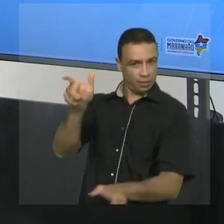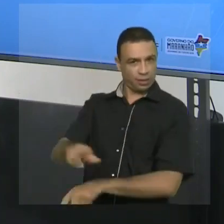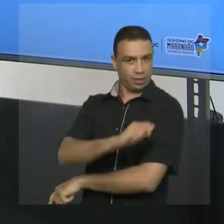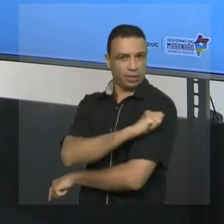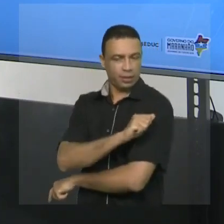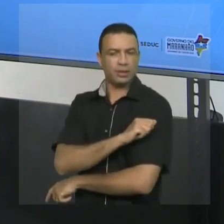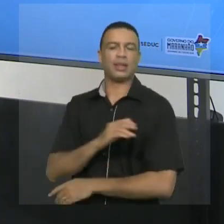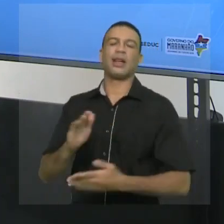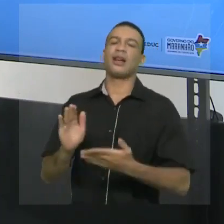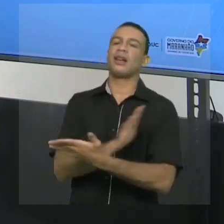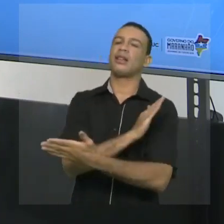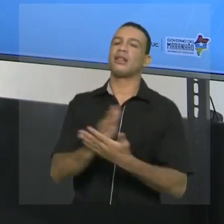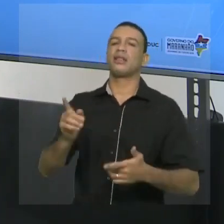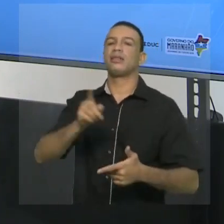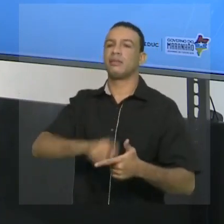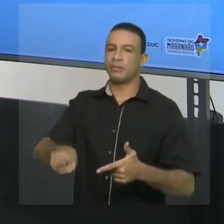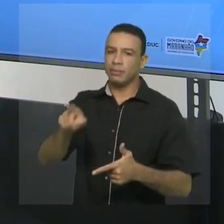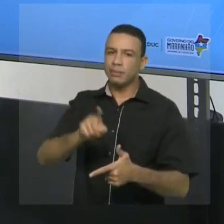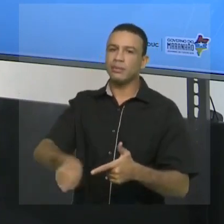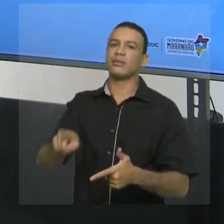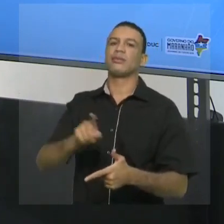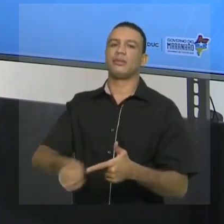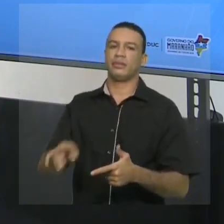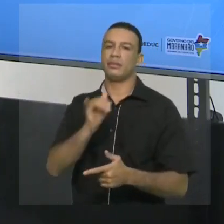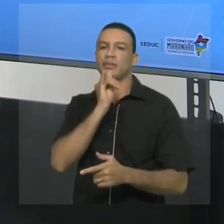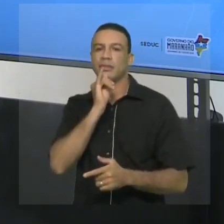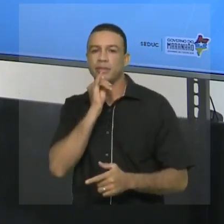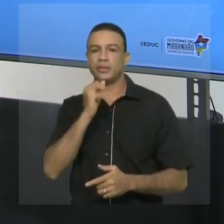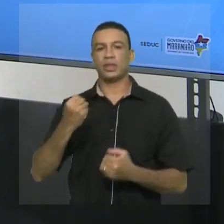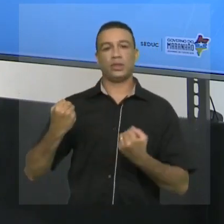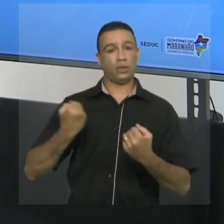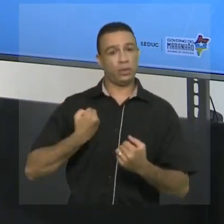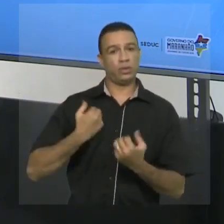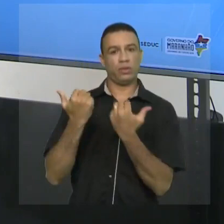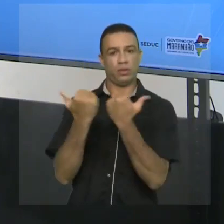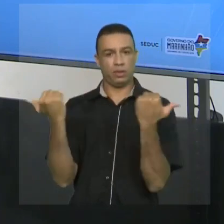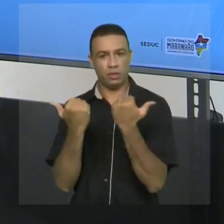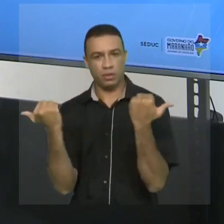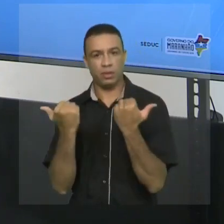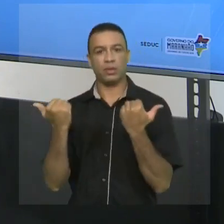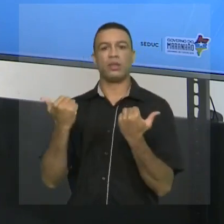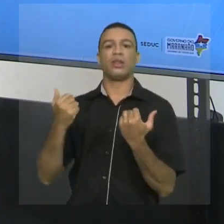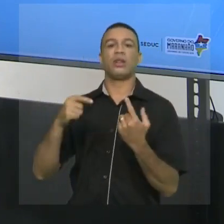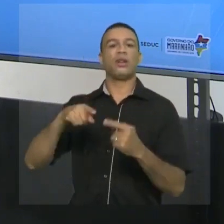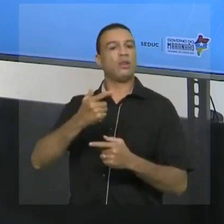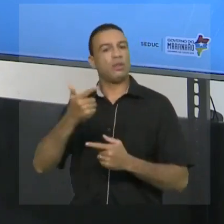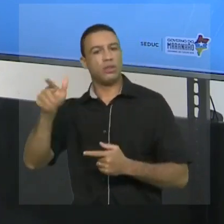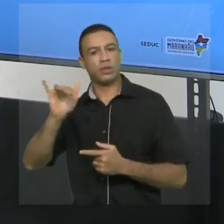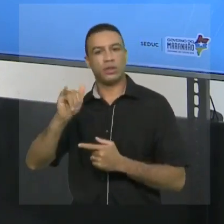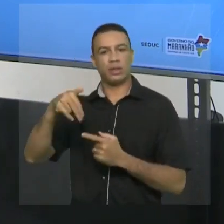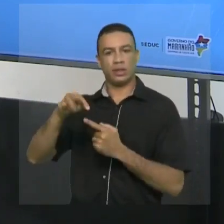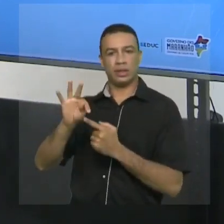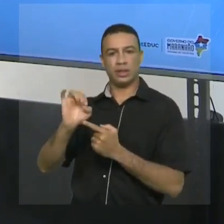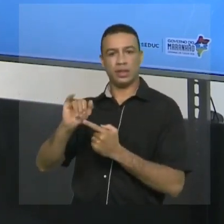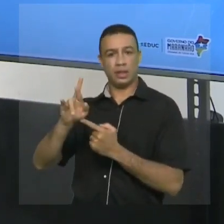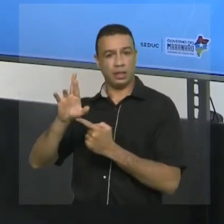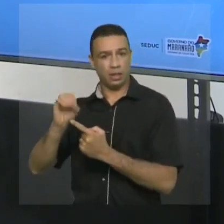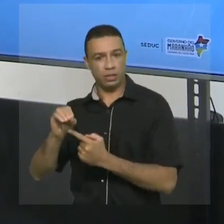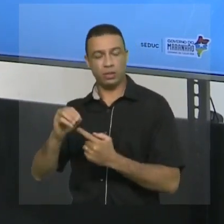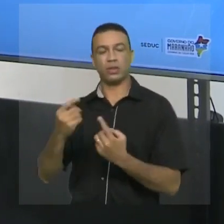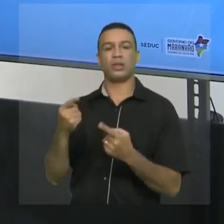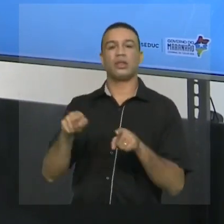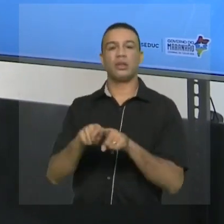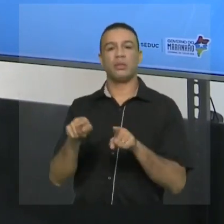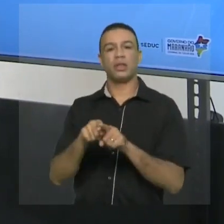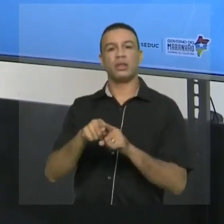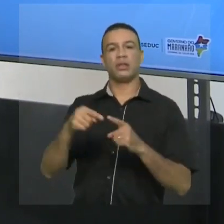tem problema com esse tipo de assunto. Cooperações com números naturais, números inteiros, principalmente porque os números inteiros entra a questão